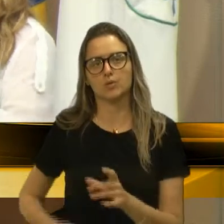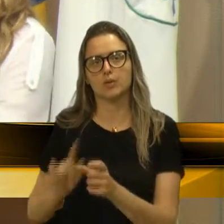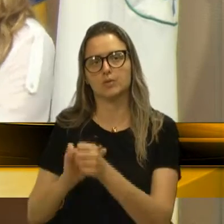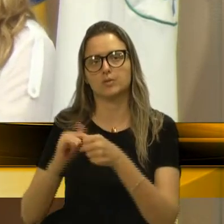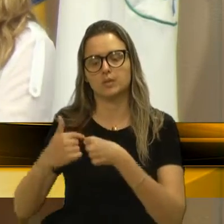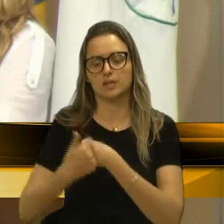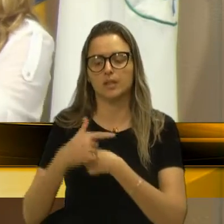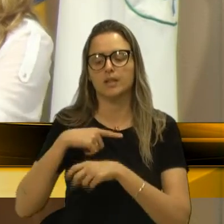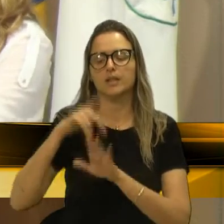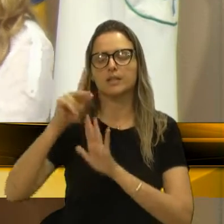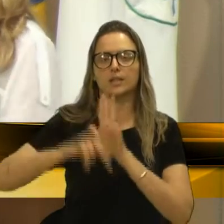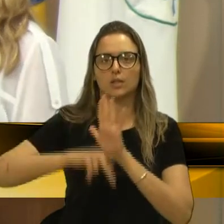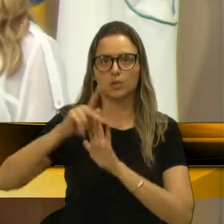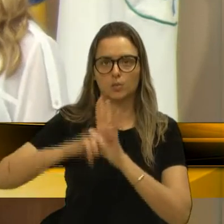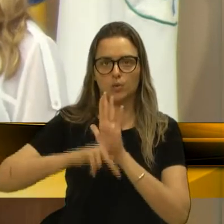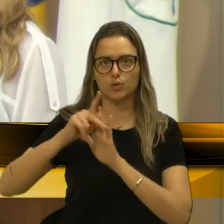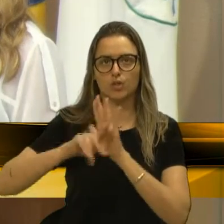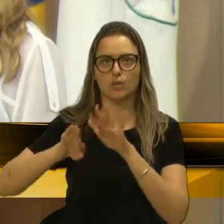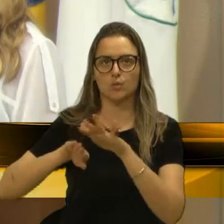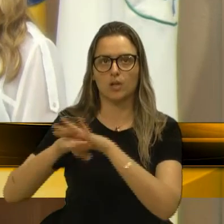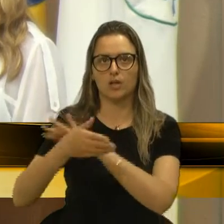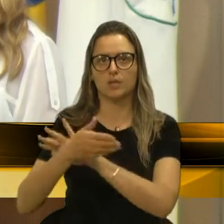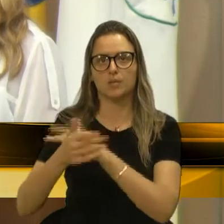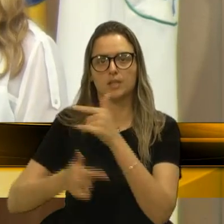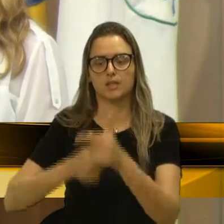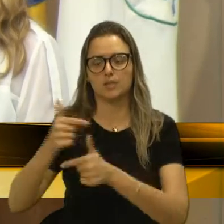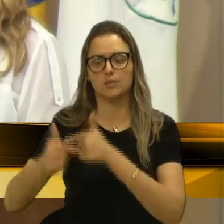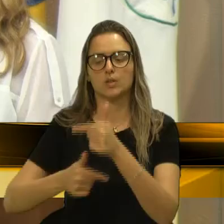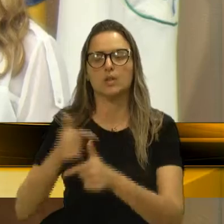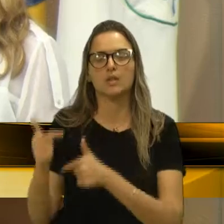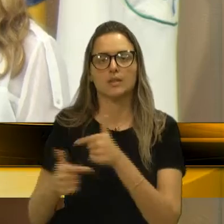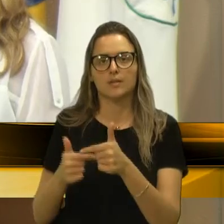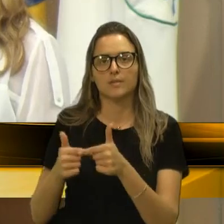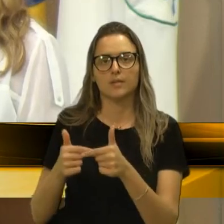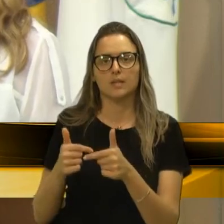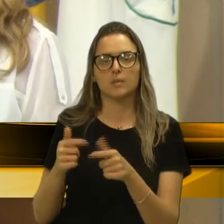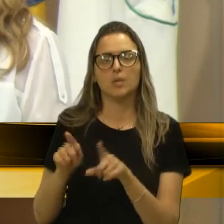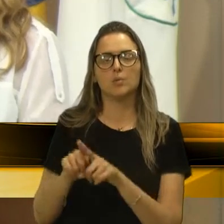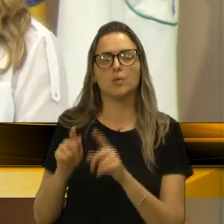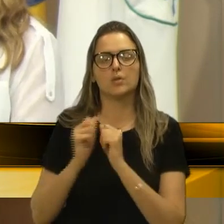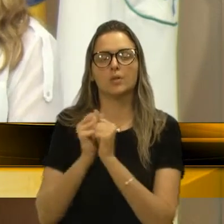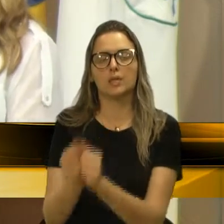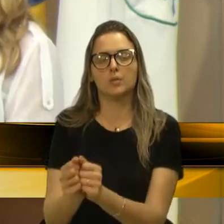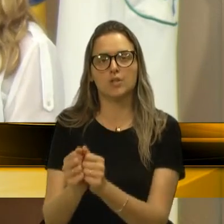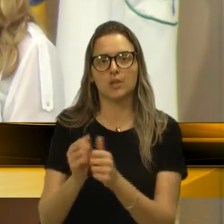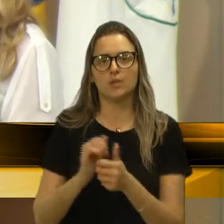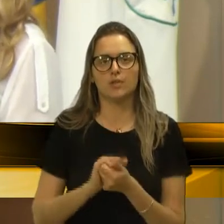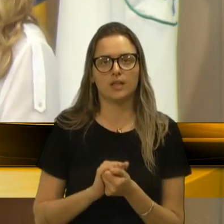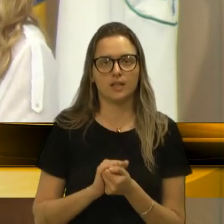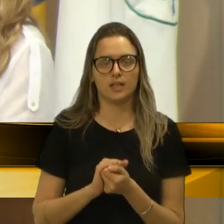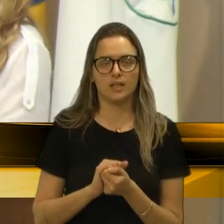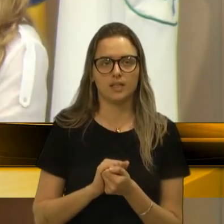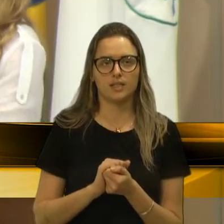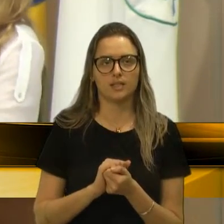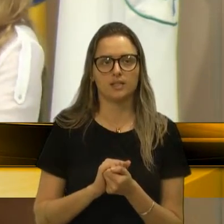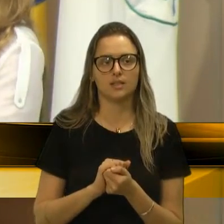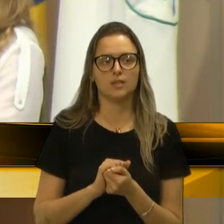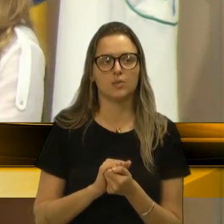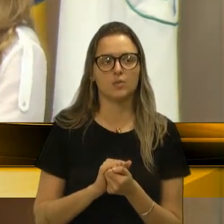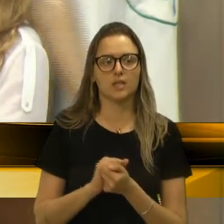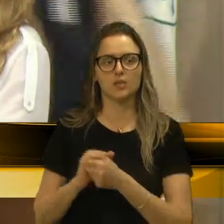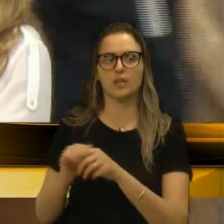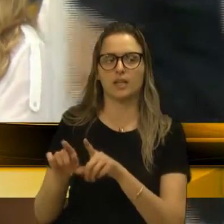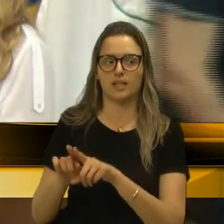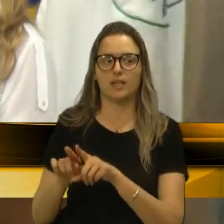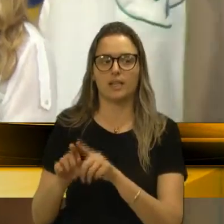com o projeto de implantação de trabalho prisional. já tem estar alinhado com a fabricação